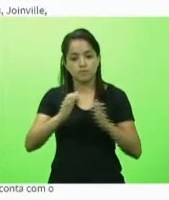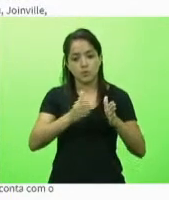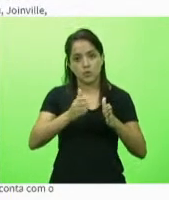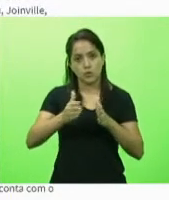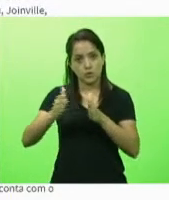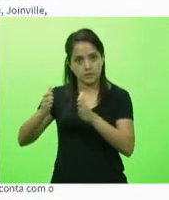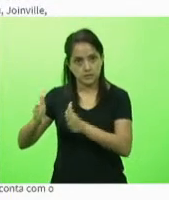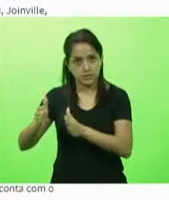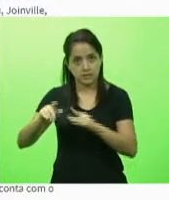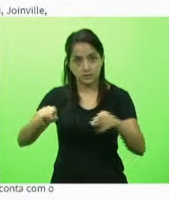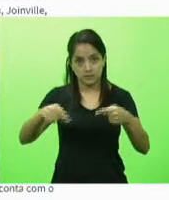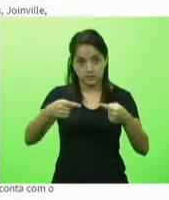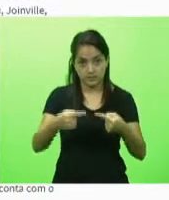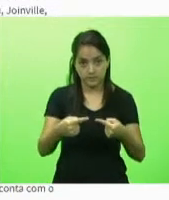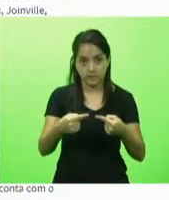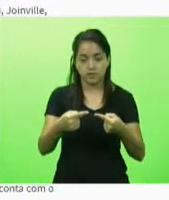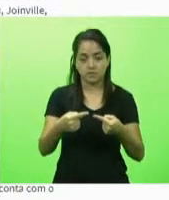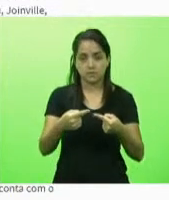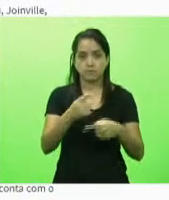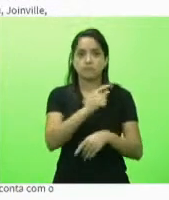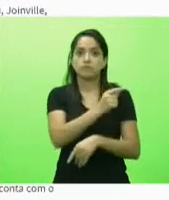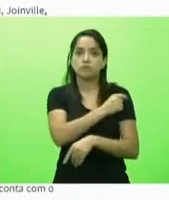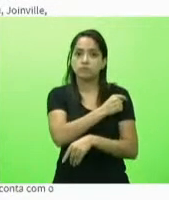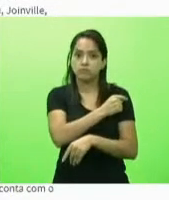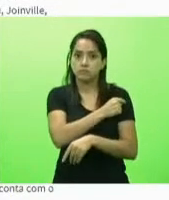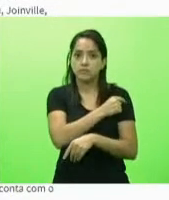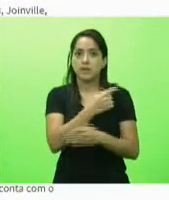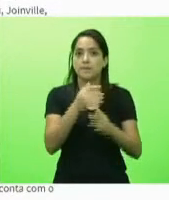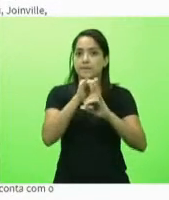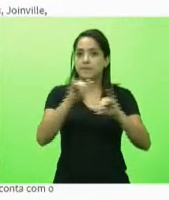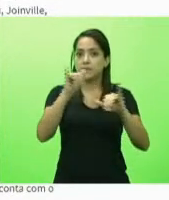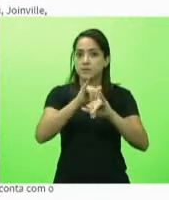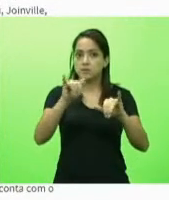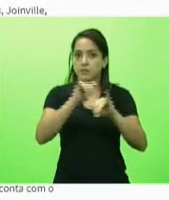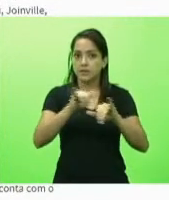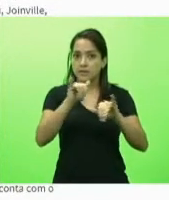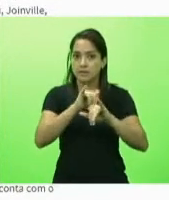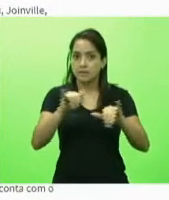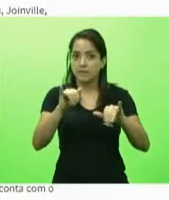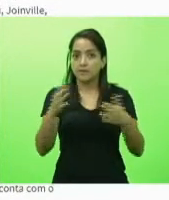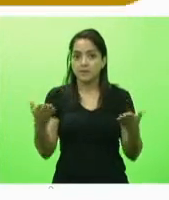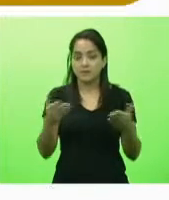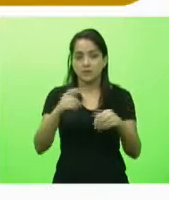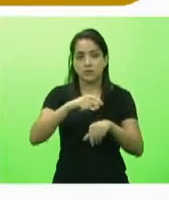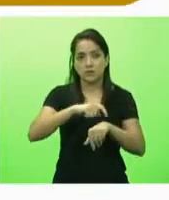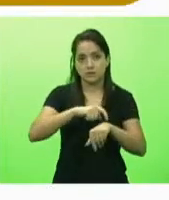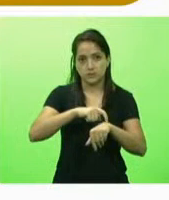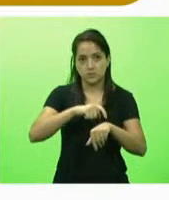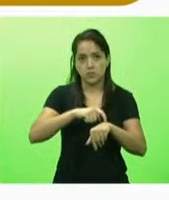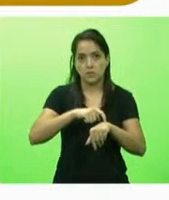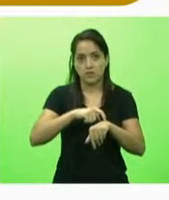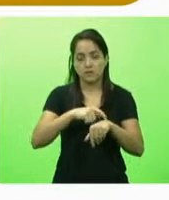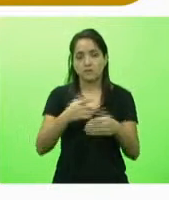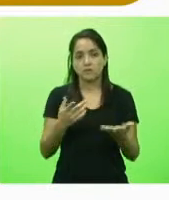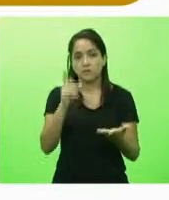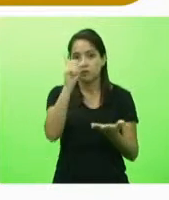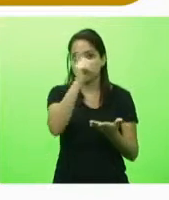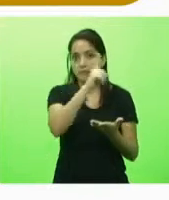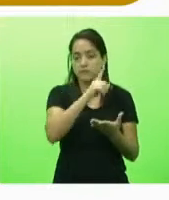esse enfrentamento de vacinas mesmo em campanhas de momentos de exceção como esse de hoje